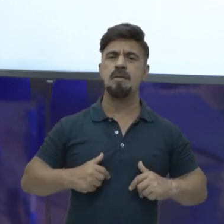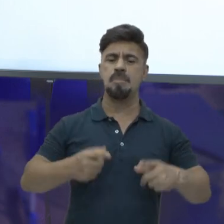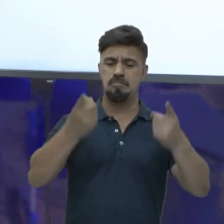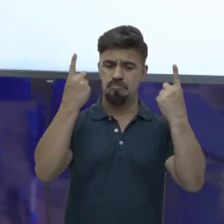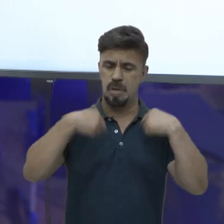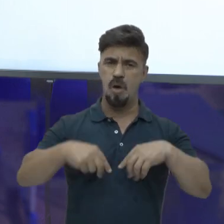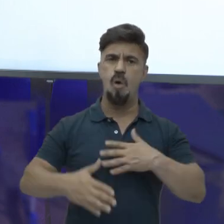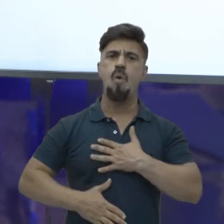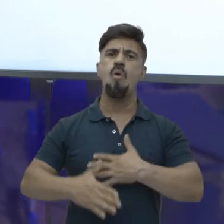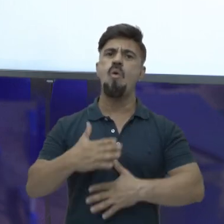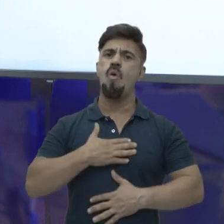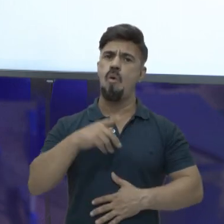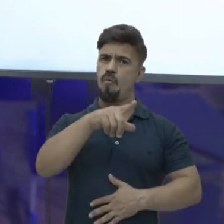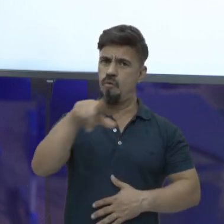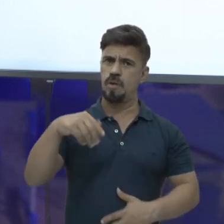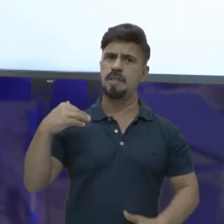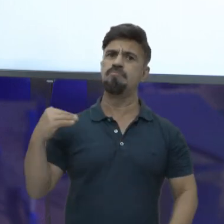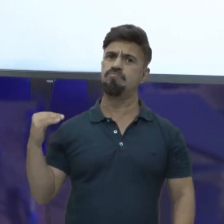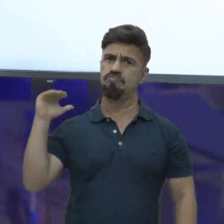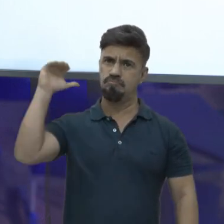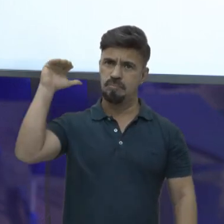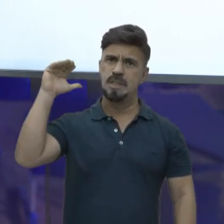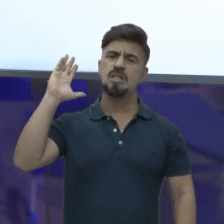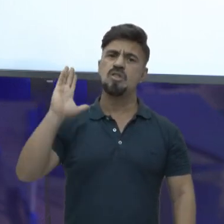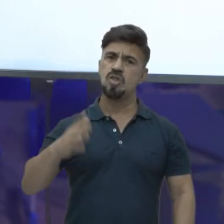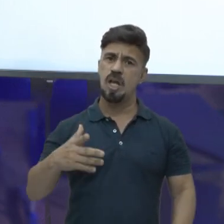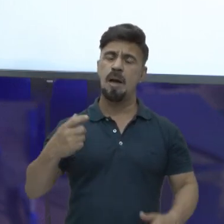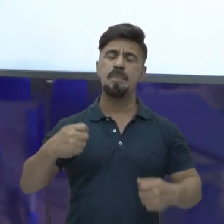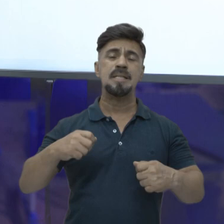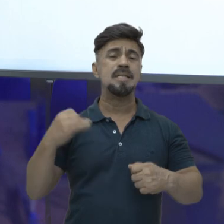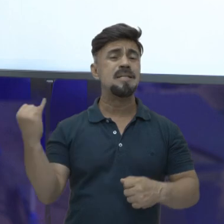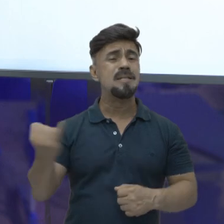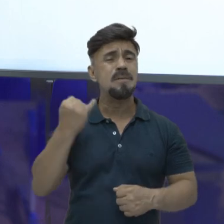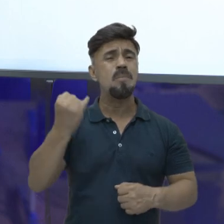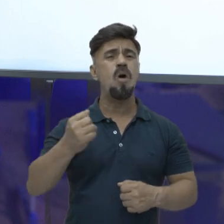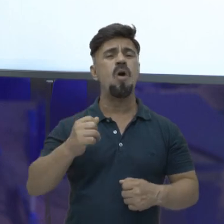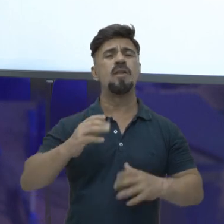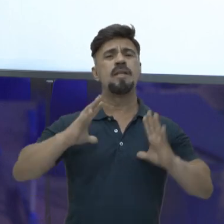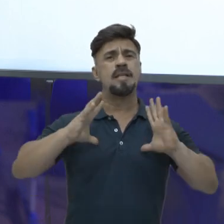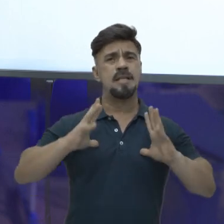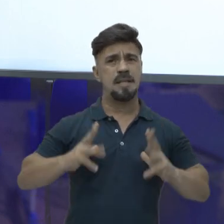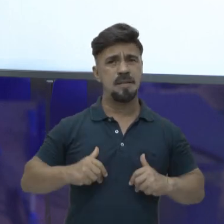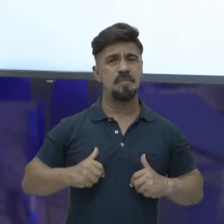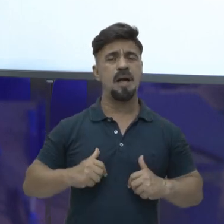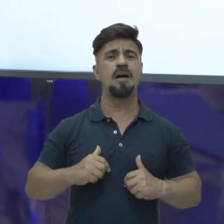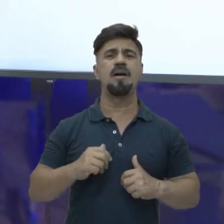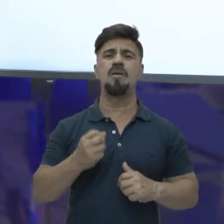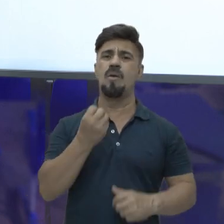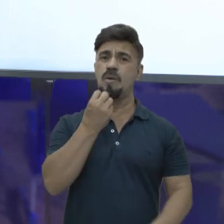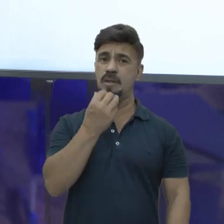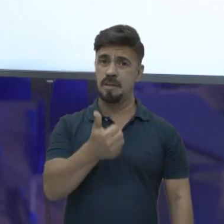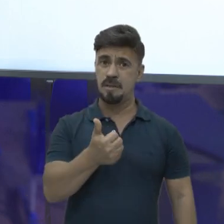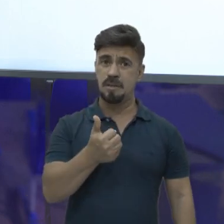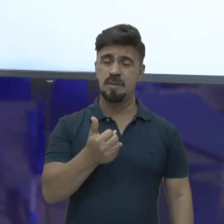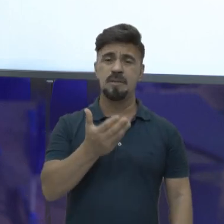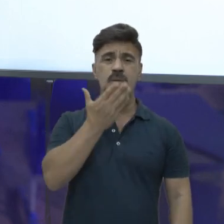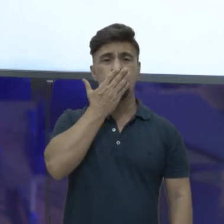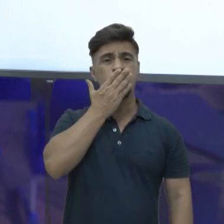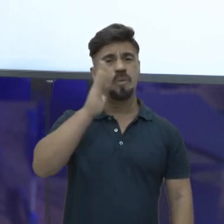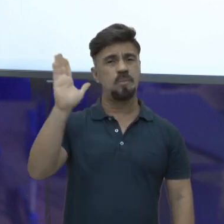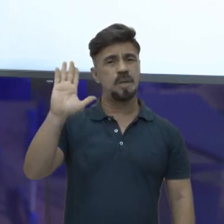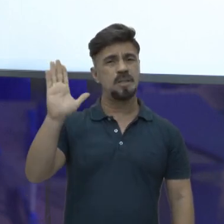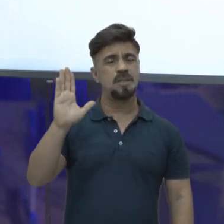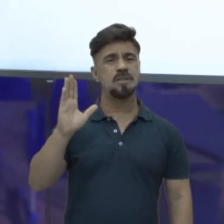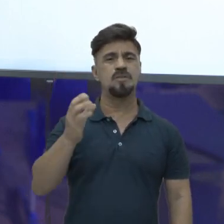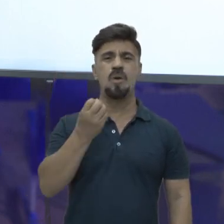lugar. Lembre-se que vocês são adolescentes e é nesse período que a higiene é a coisa mais importante da vida de vocês, tá bom? Um beijo